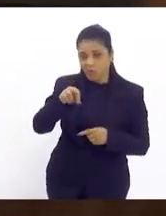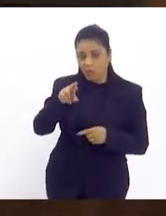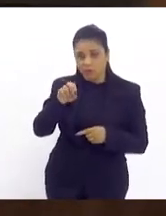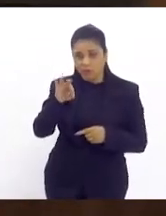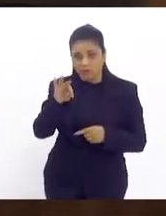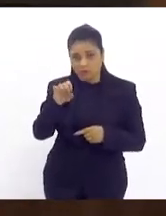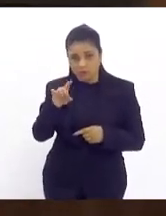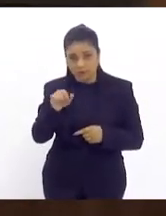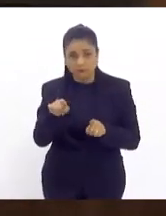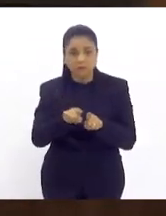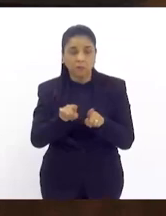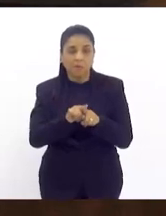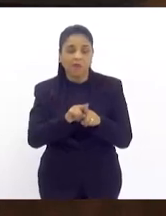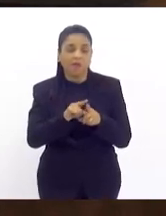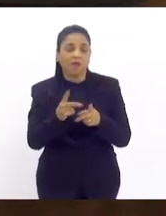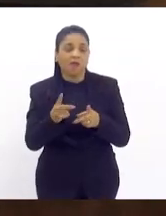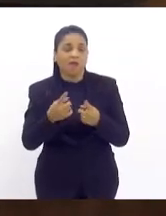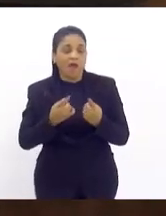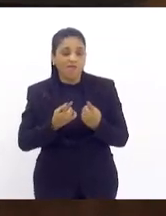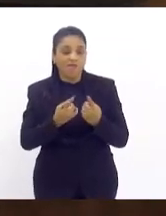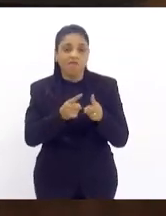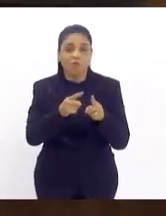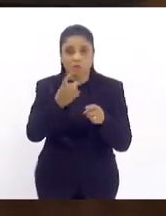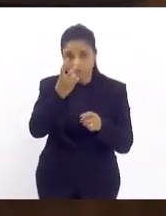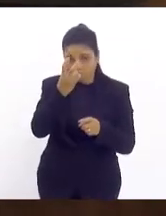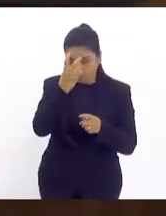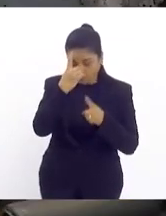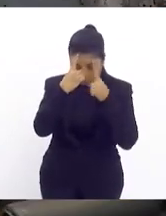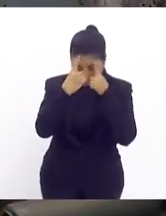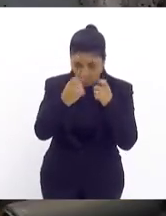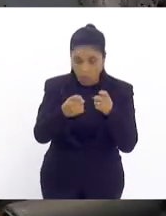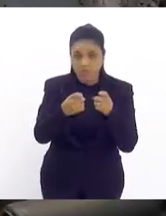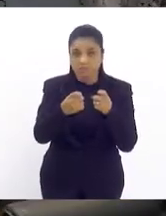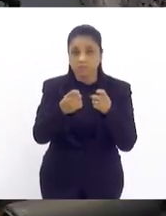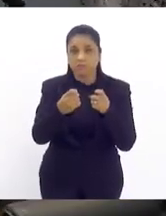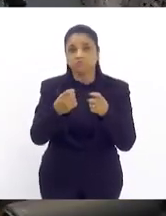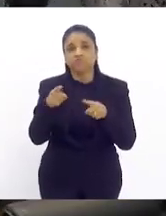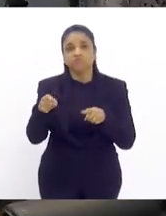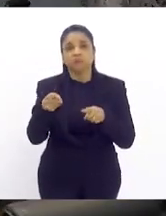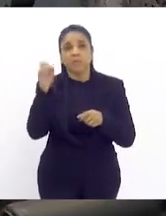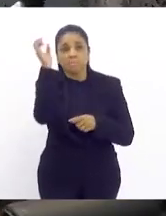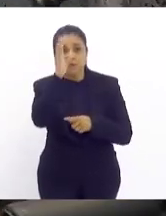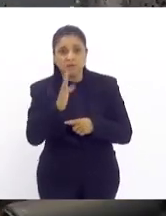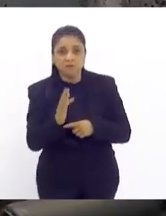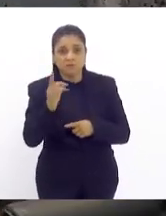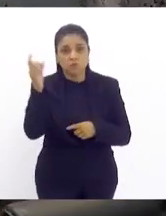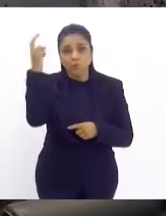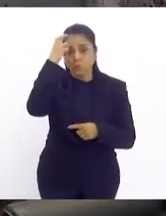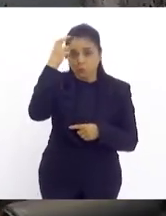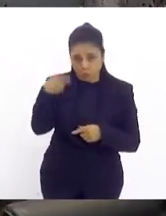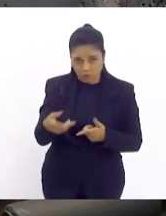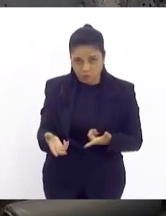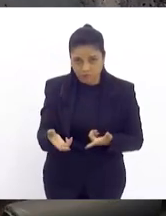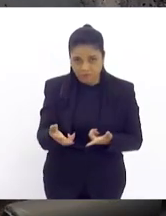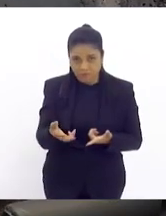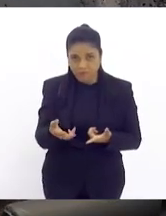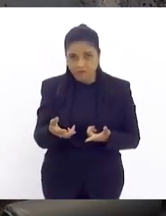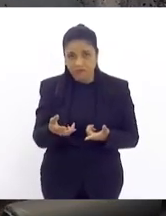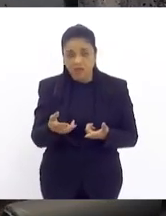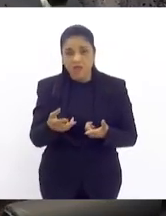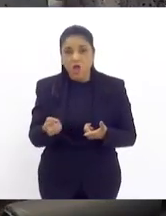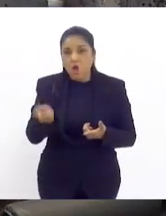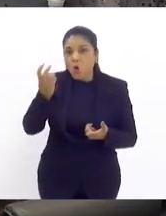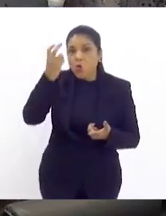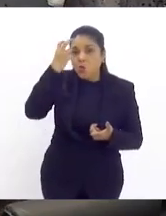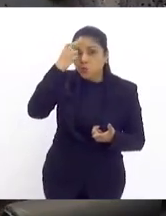É indissociável, deputada Renata Sousa. Não existe cultura nordestina. Existe a cultura